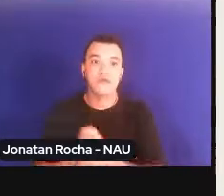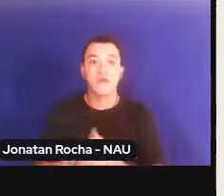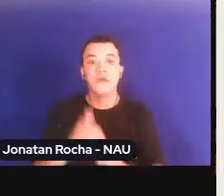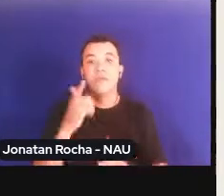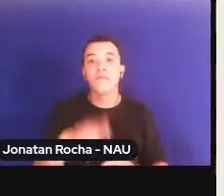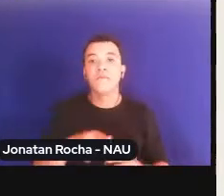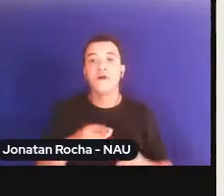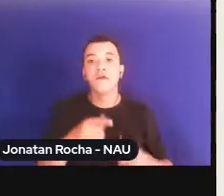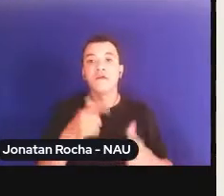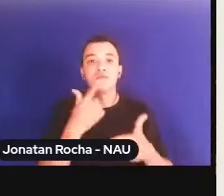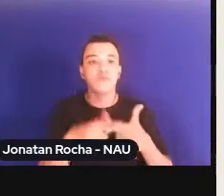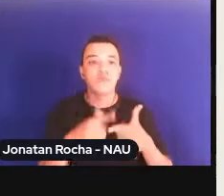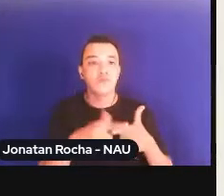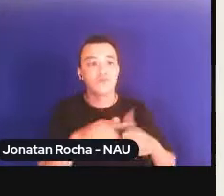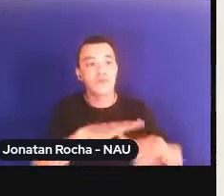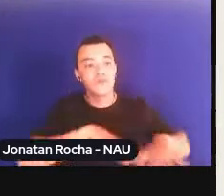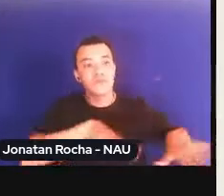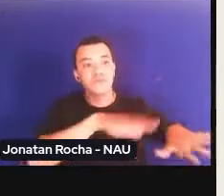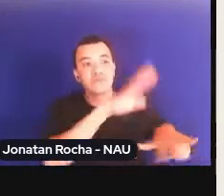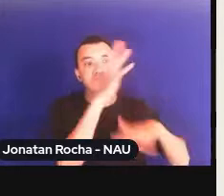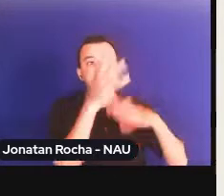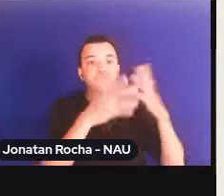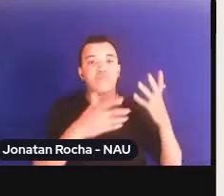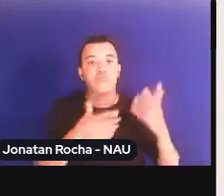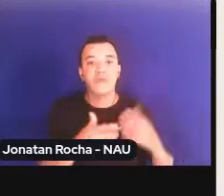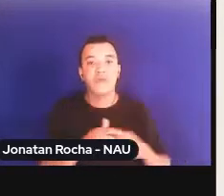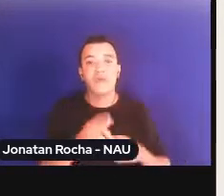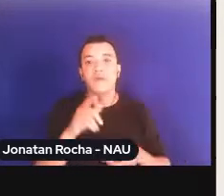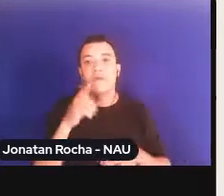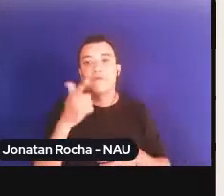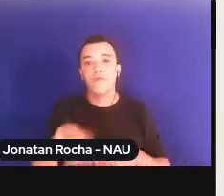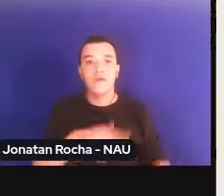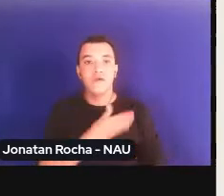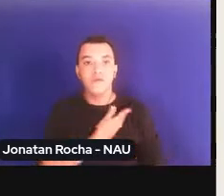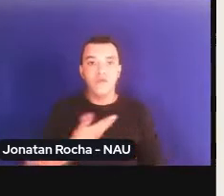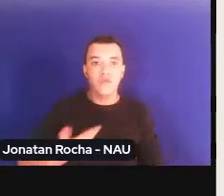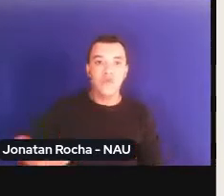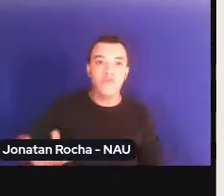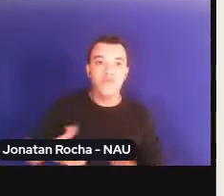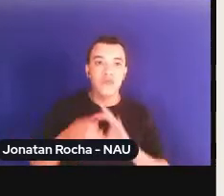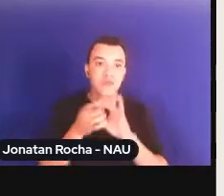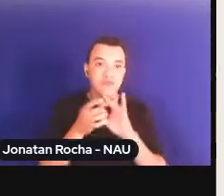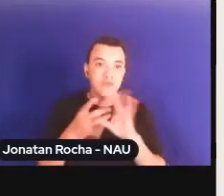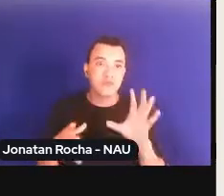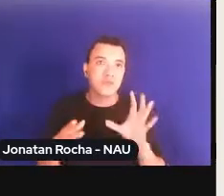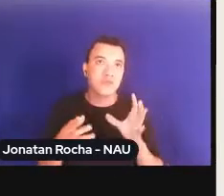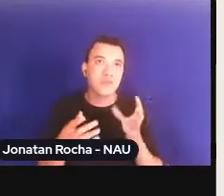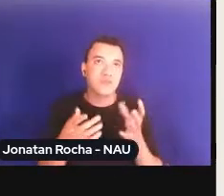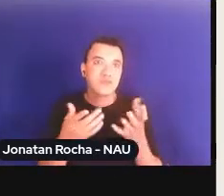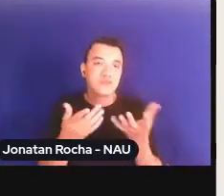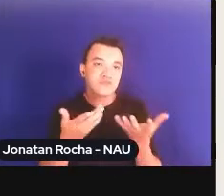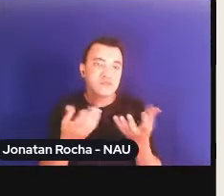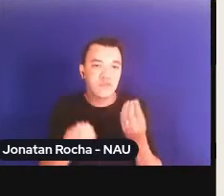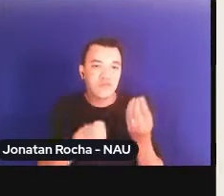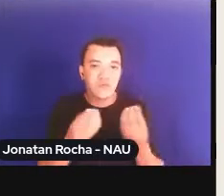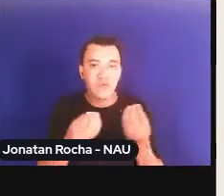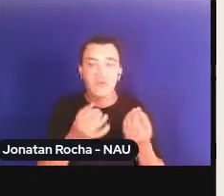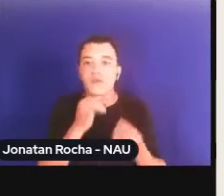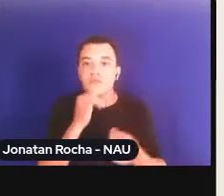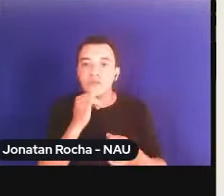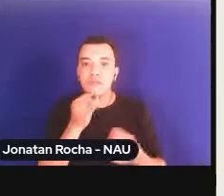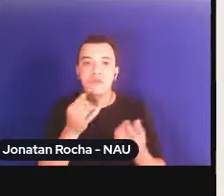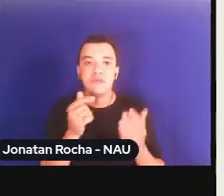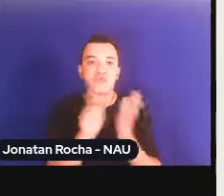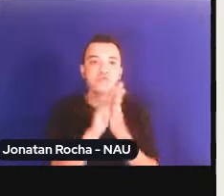às liberdades públicas a sua totalidade, a exemplo da liberdade de imprensa, de opinião, de religião,